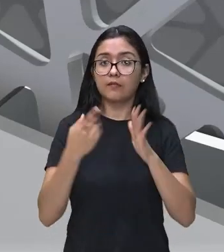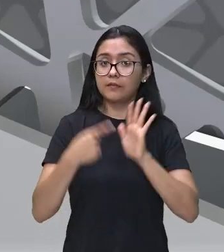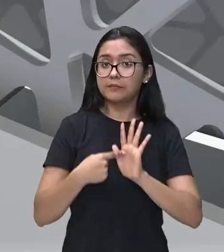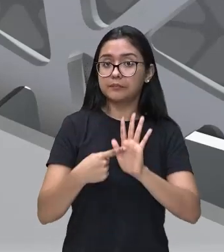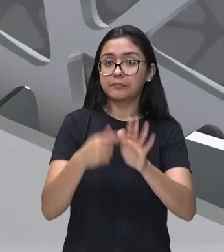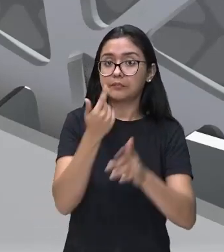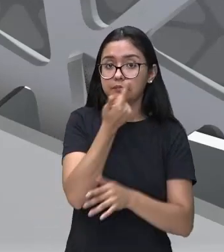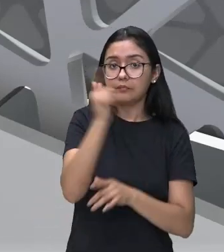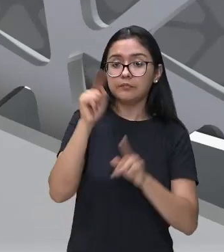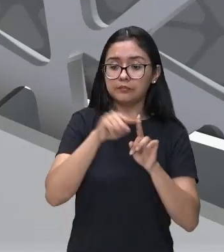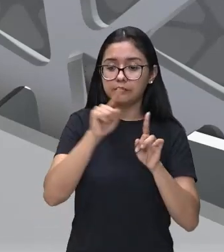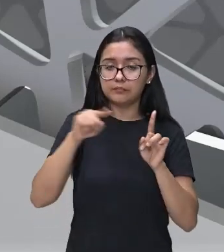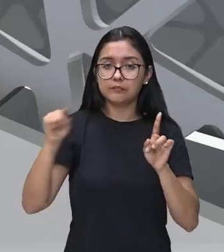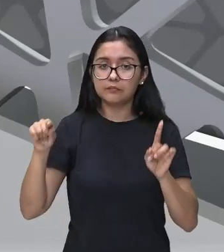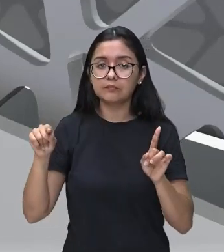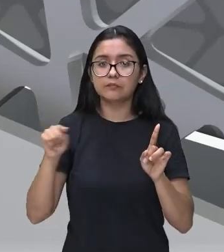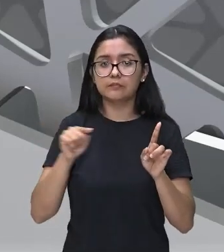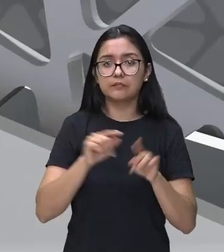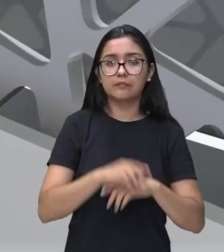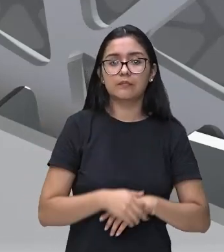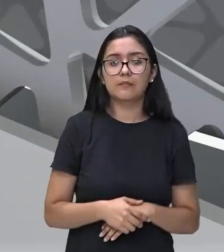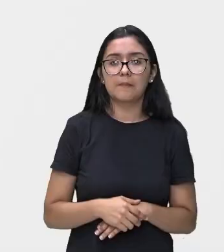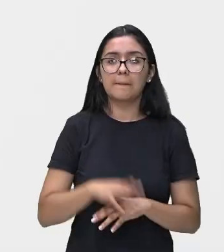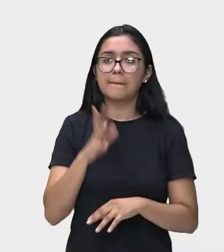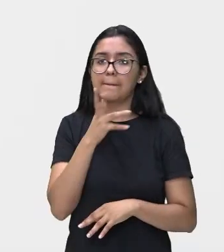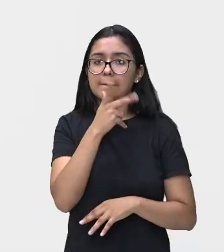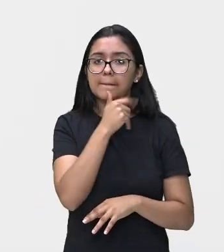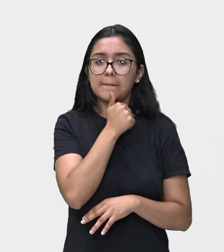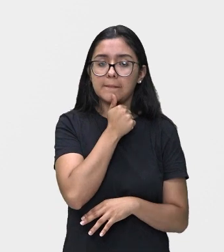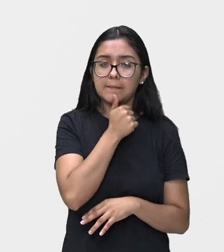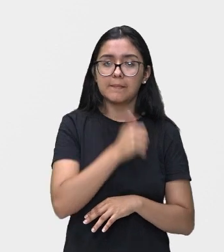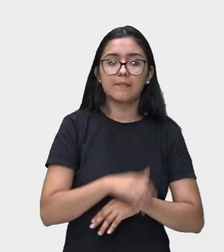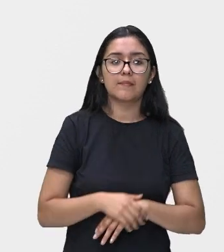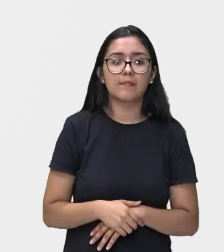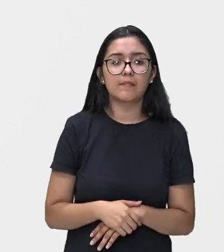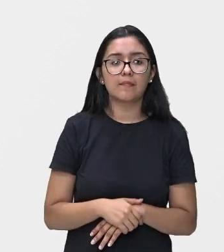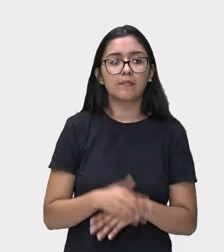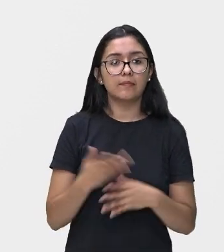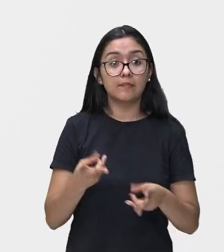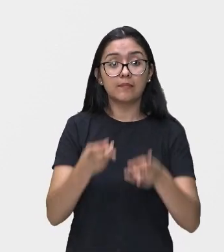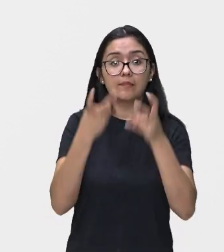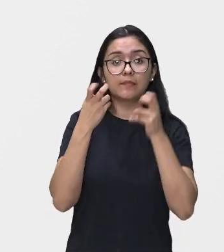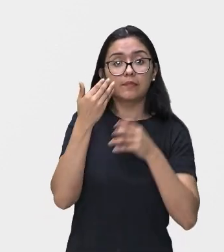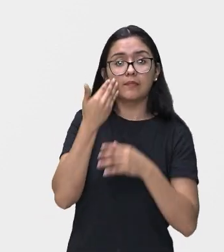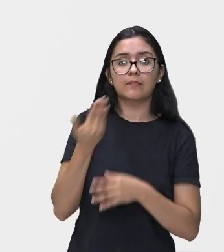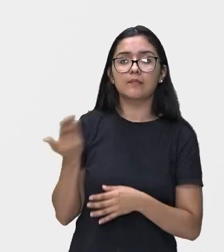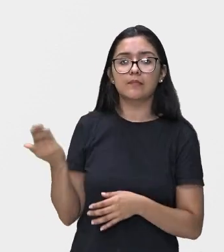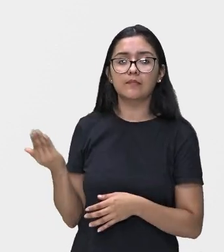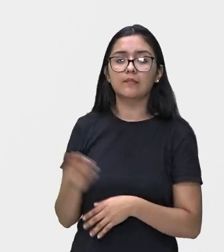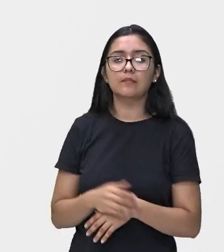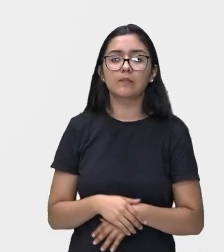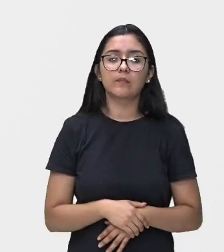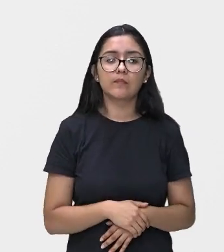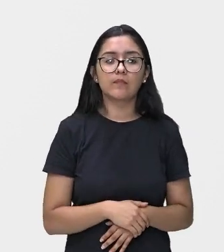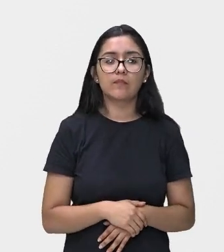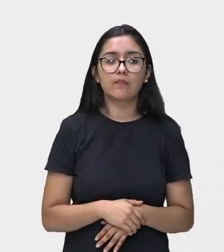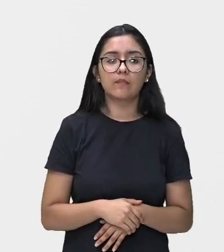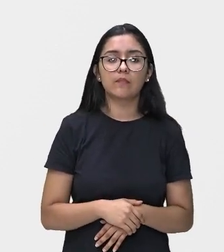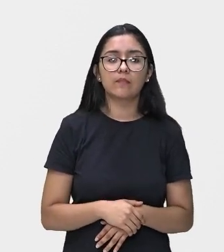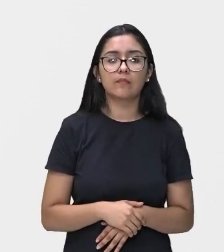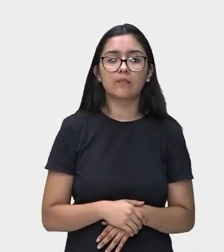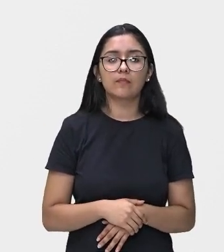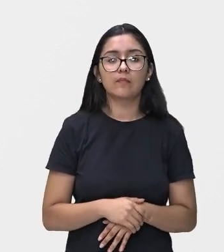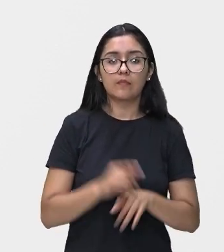da intensidade, da frequência da onda. Vamos ver como vocês podem ver. Olha só, na